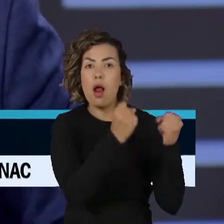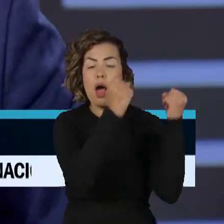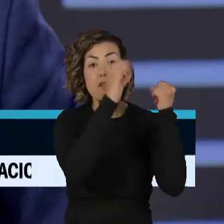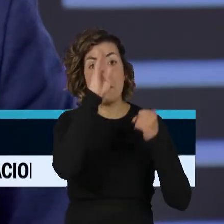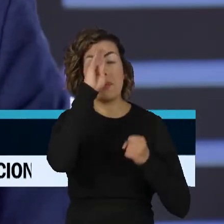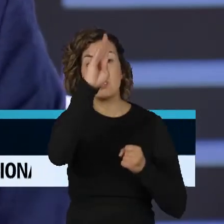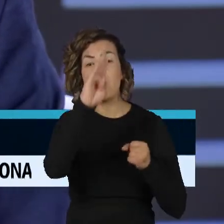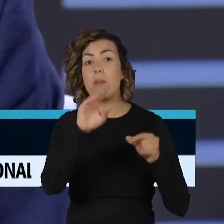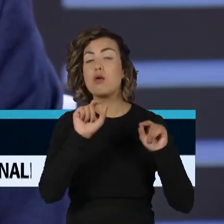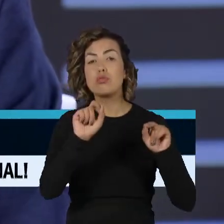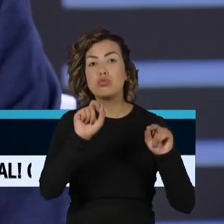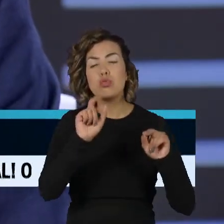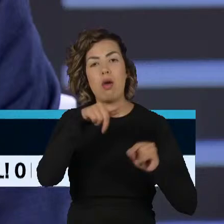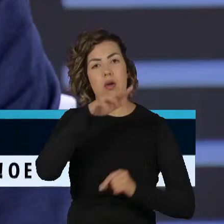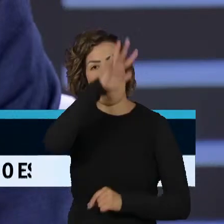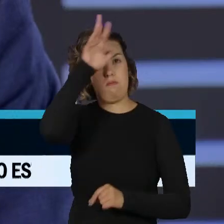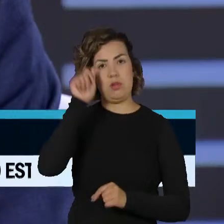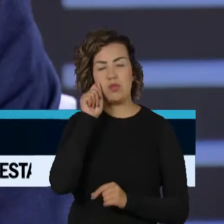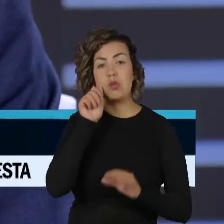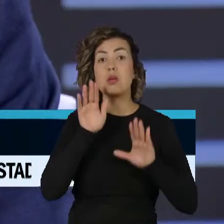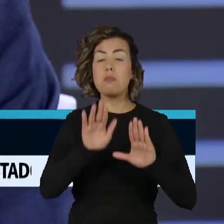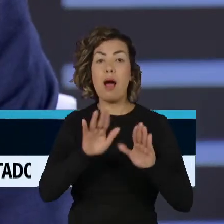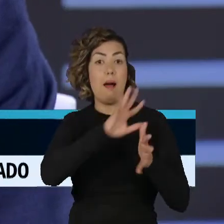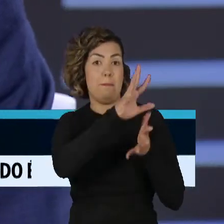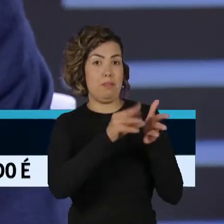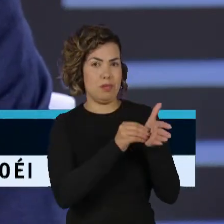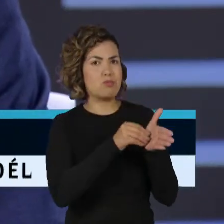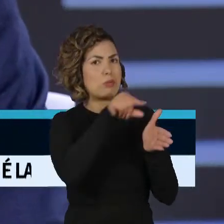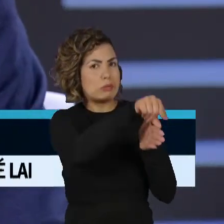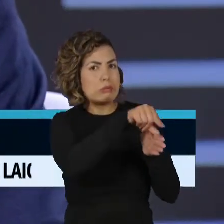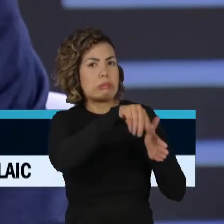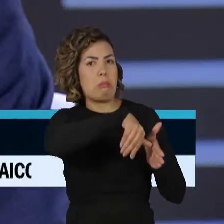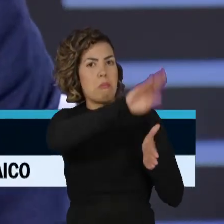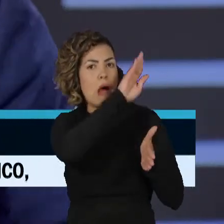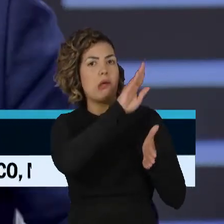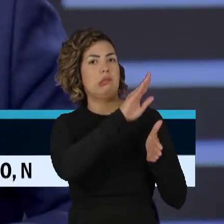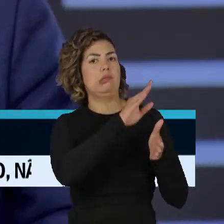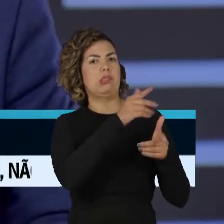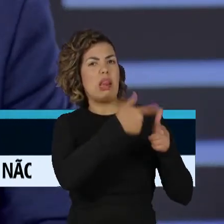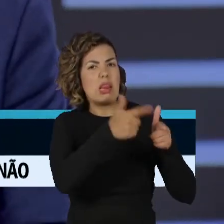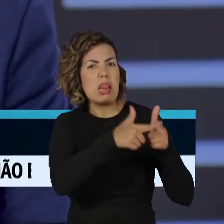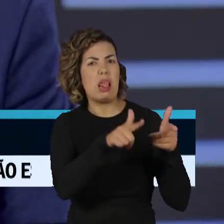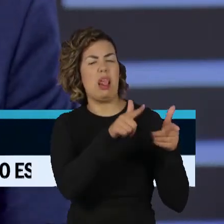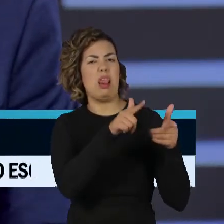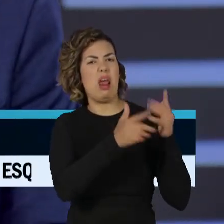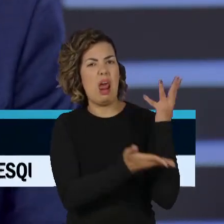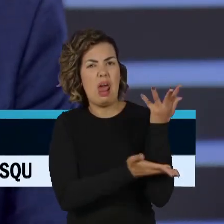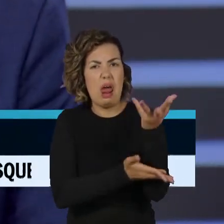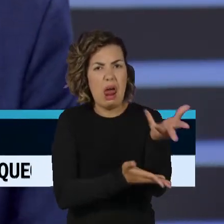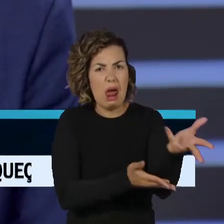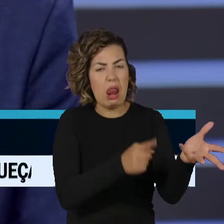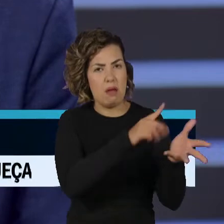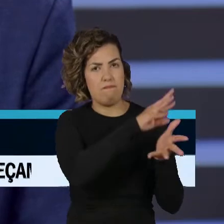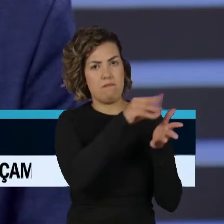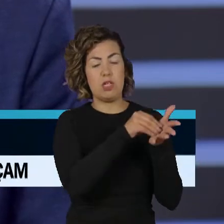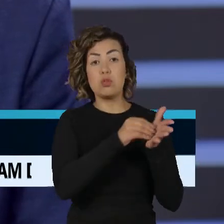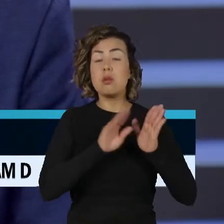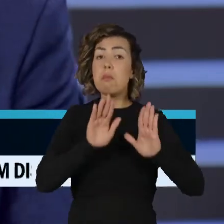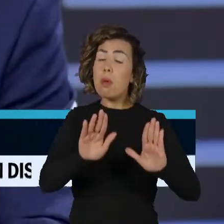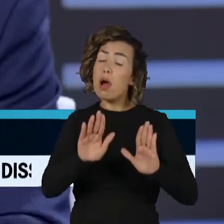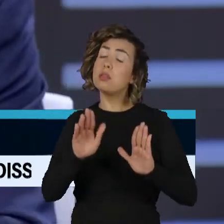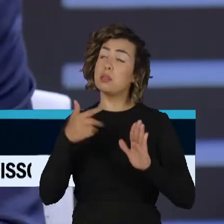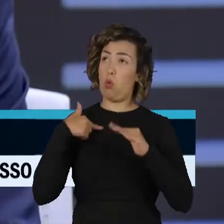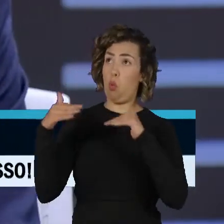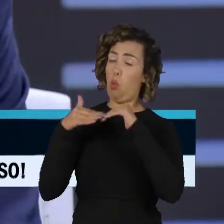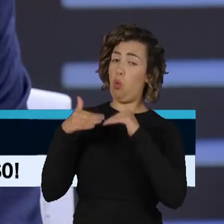amazônico. Agora, o que é interessante, e que eu concordo com o Fábio, é o seguinte, a gente deve